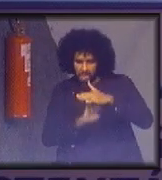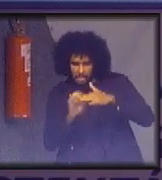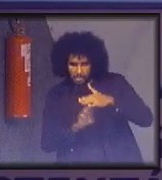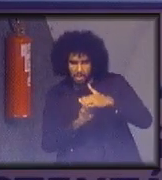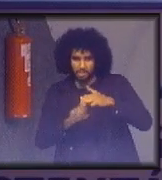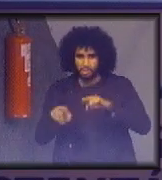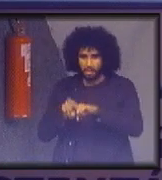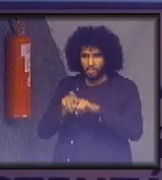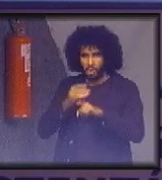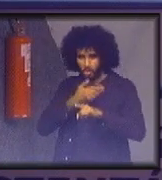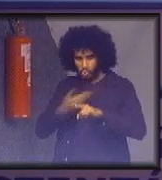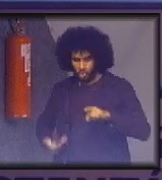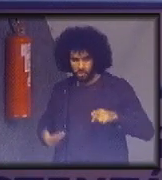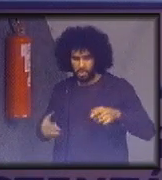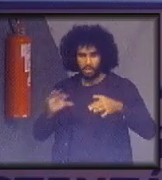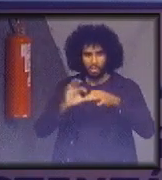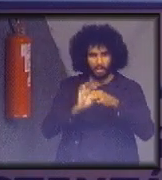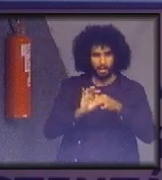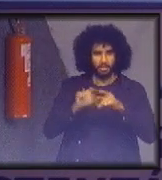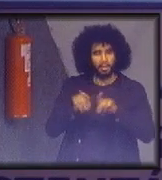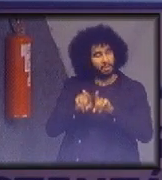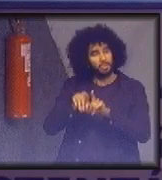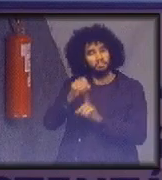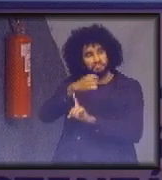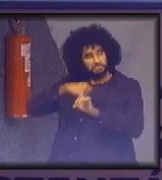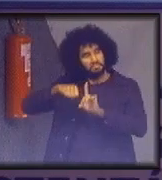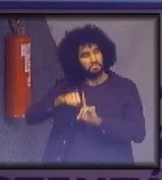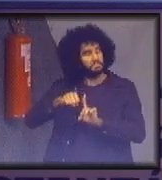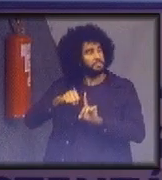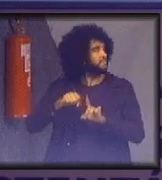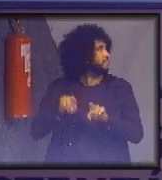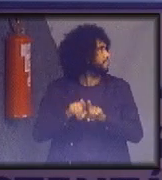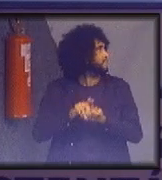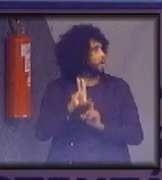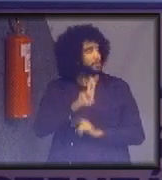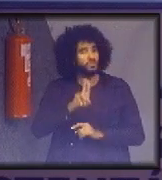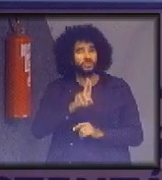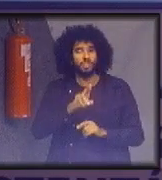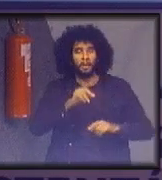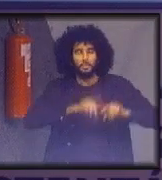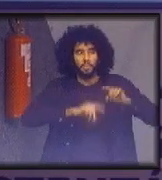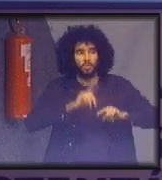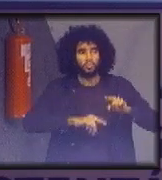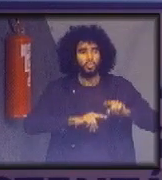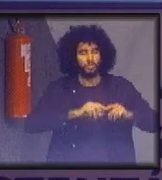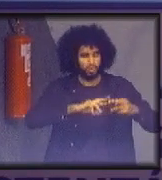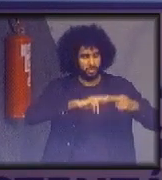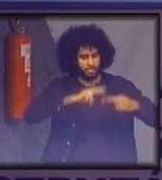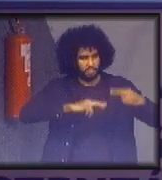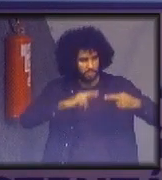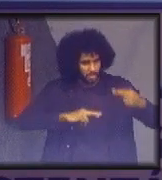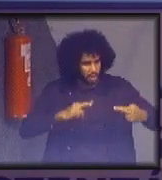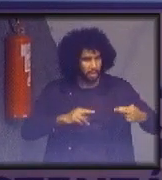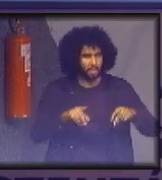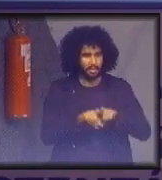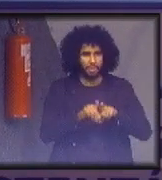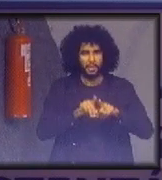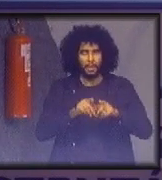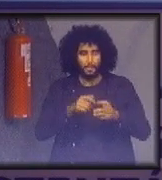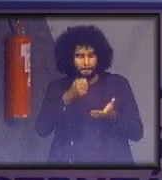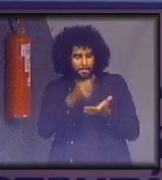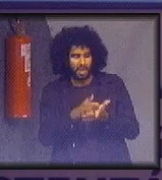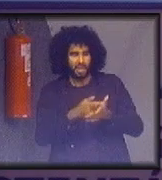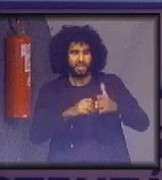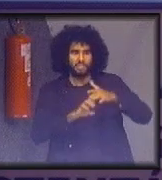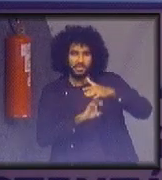e sociedade civil. aqui é preferir produtos feitos com material reciclado, preferir comprar de empresas que viabilizem a economia circular,